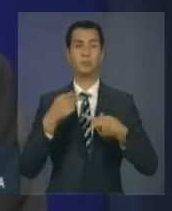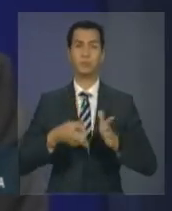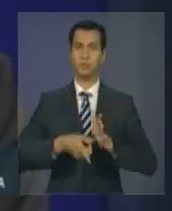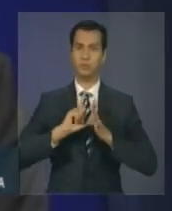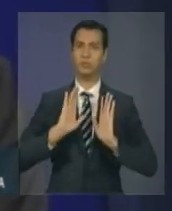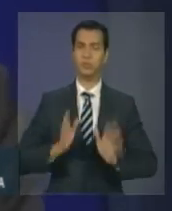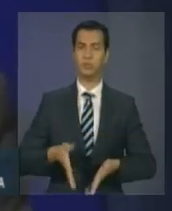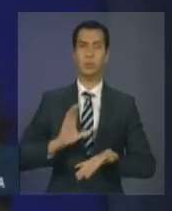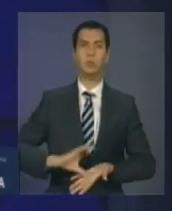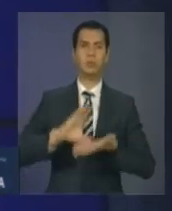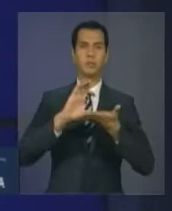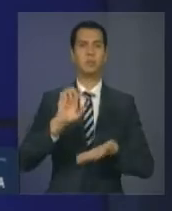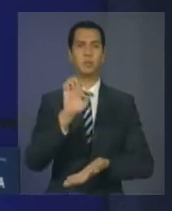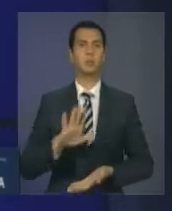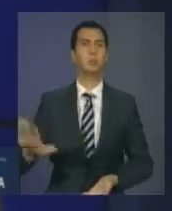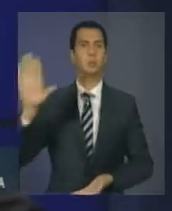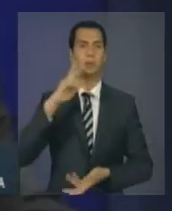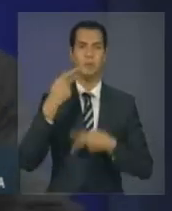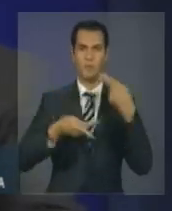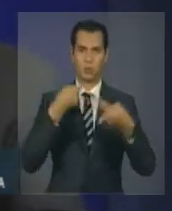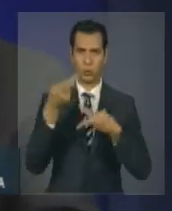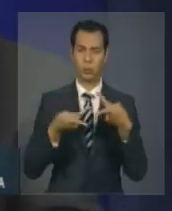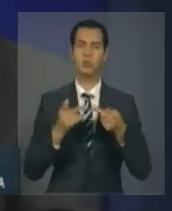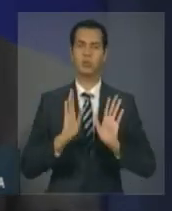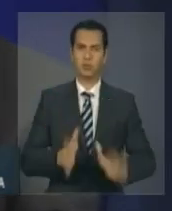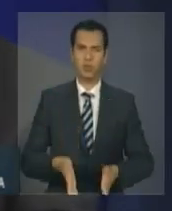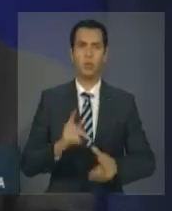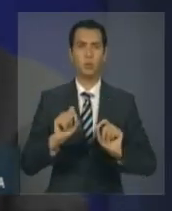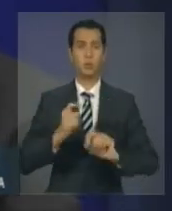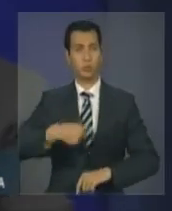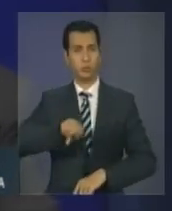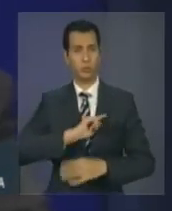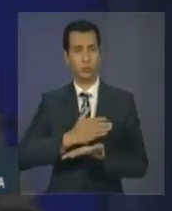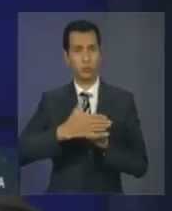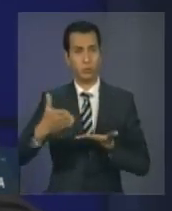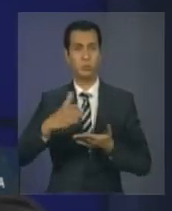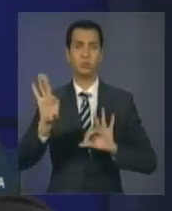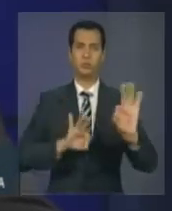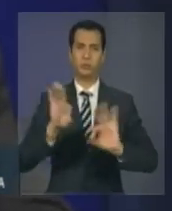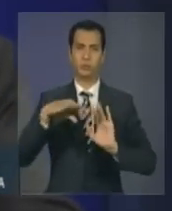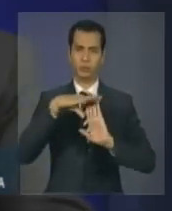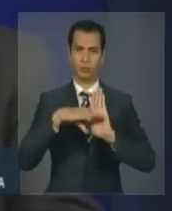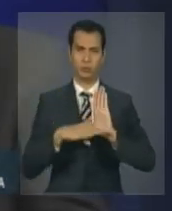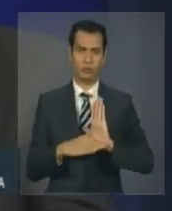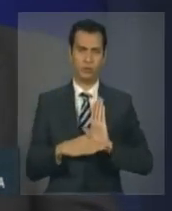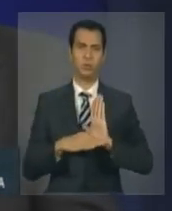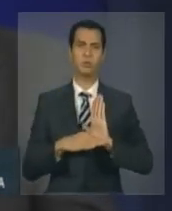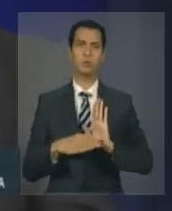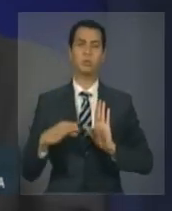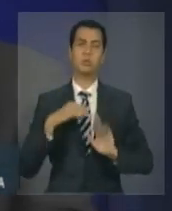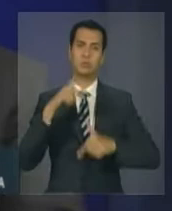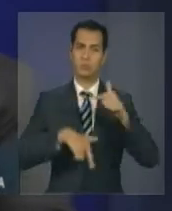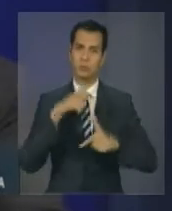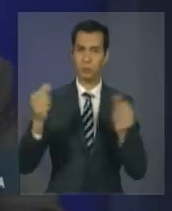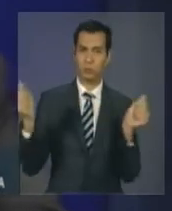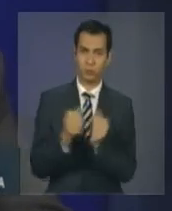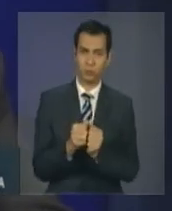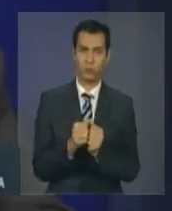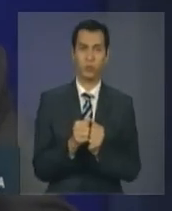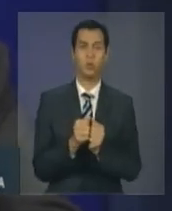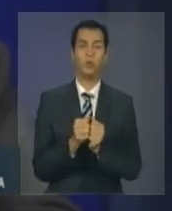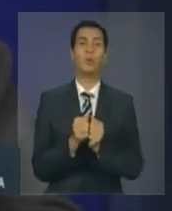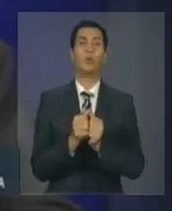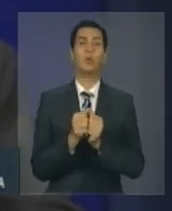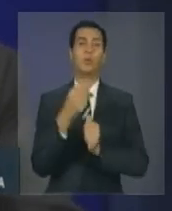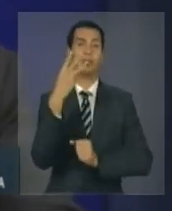Europeu, queria sublinhar que adotámos um novo plano de ação conjunto para os próximos três anos. Este novo plano